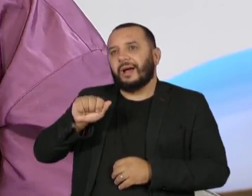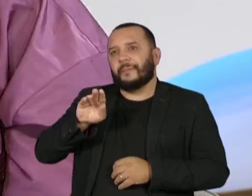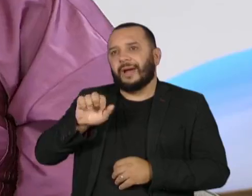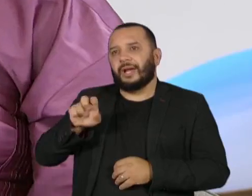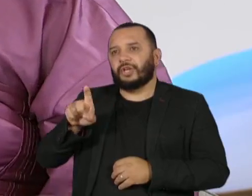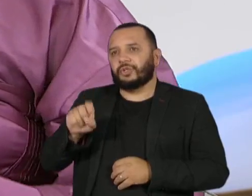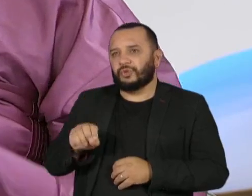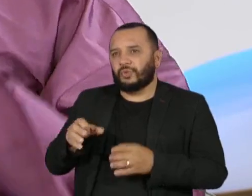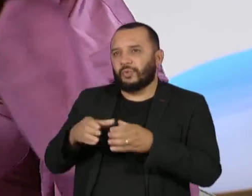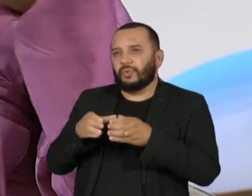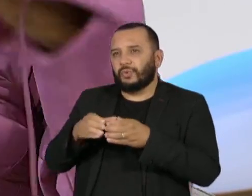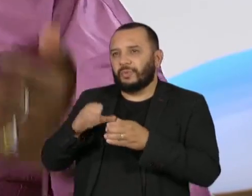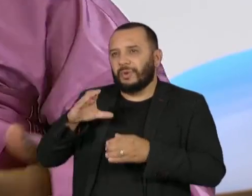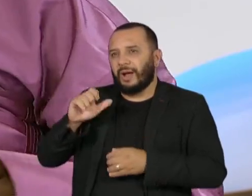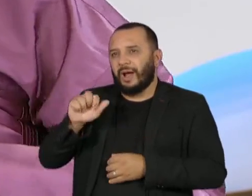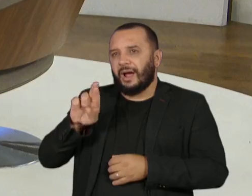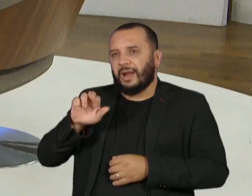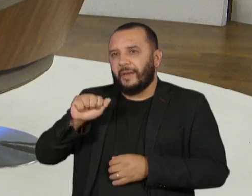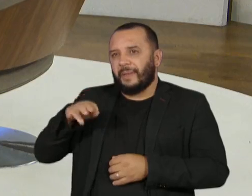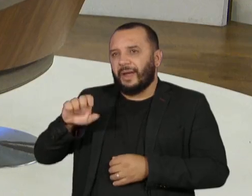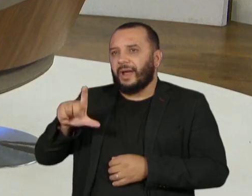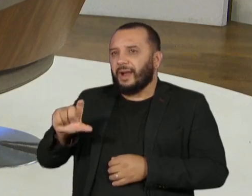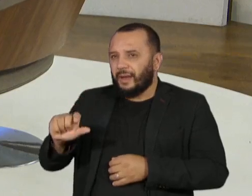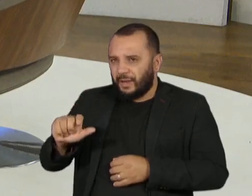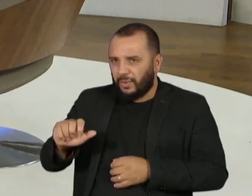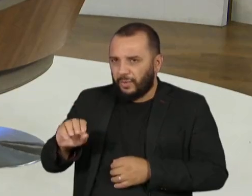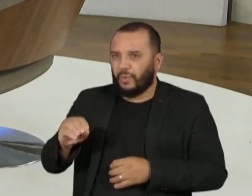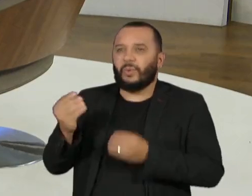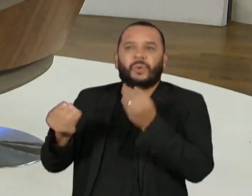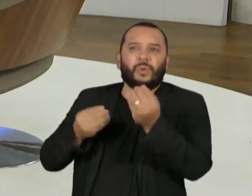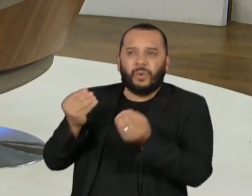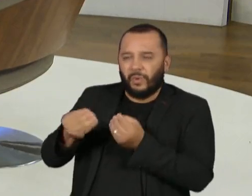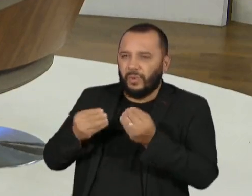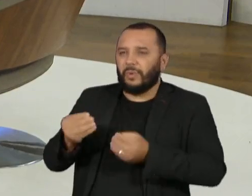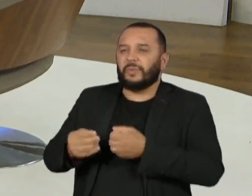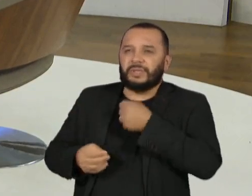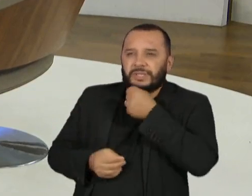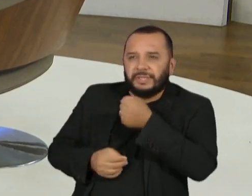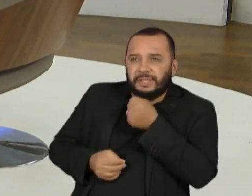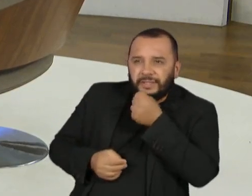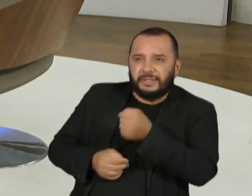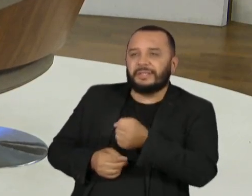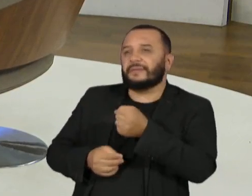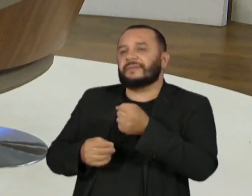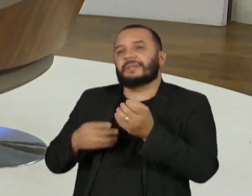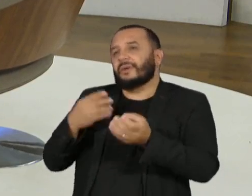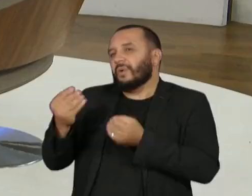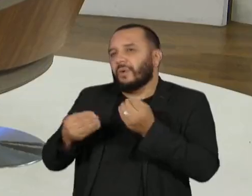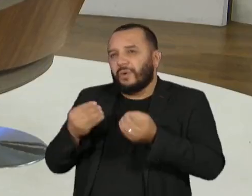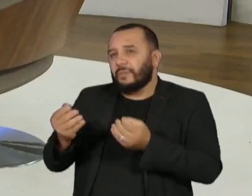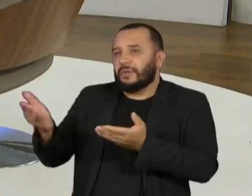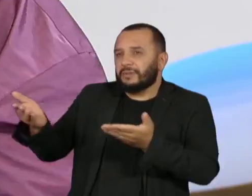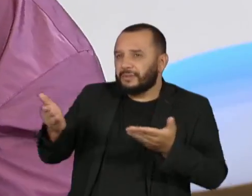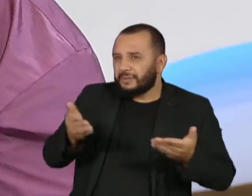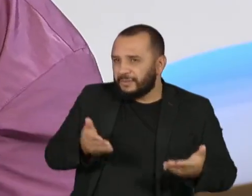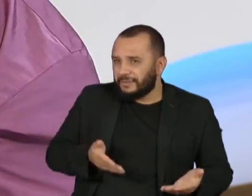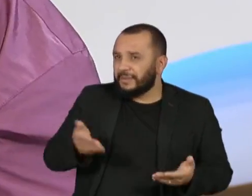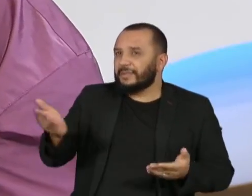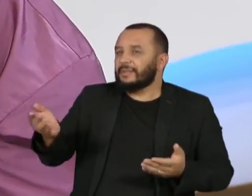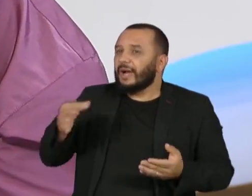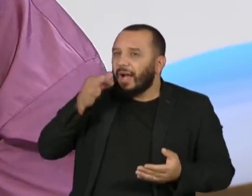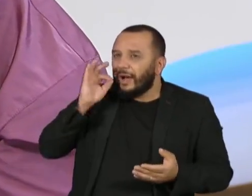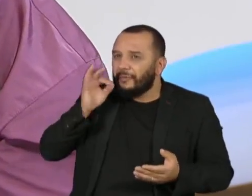entrevista para falar do disco. Eu recebi a jornalista na minha casa, eu passei um café, eu fiz uma audição